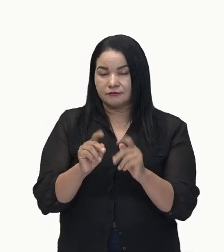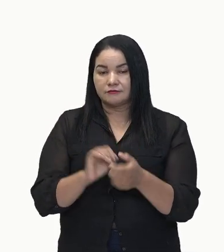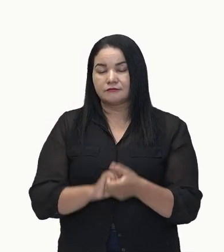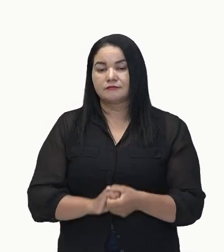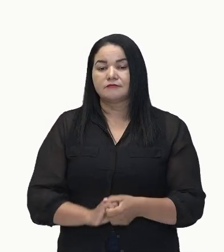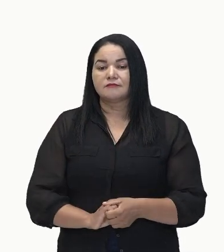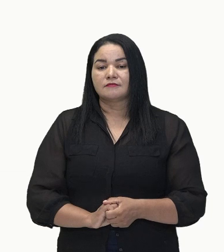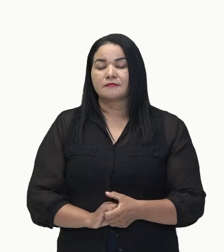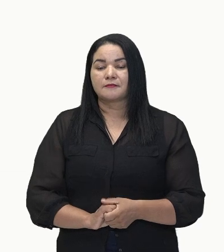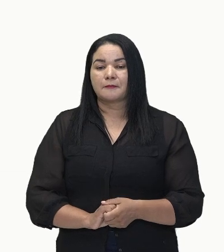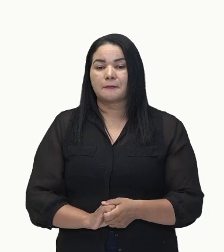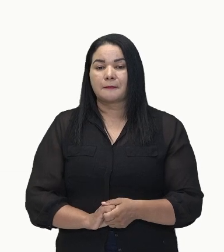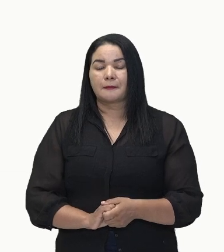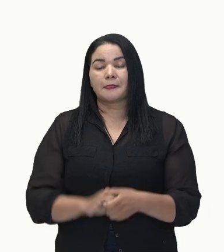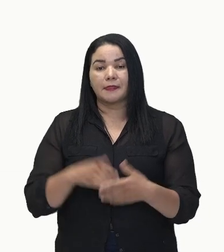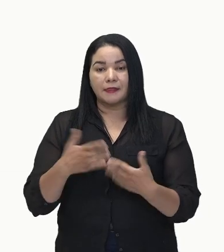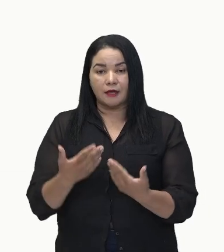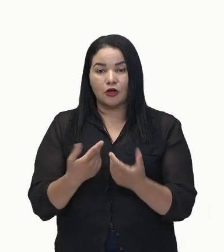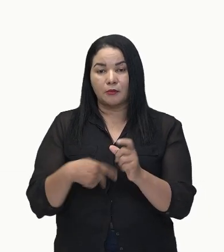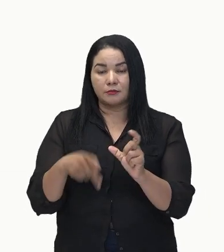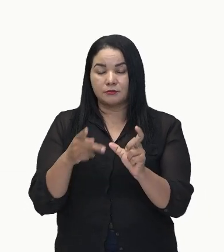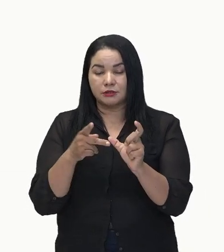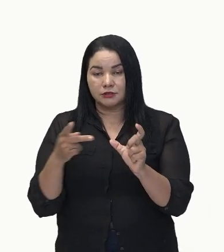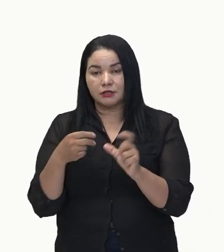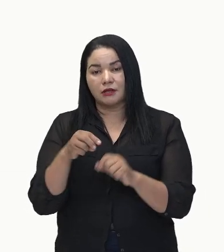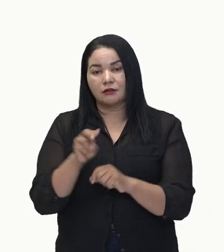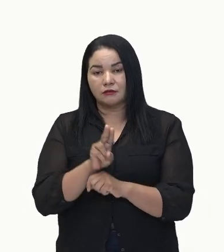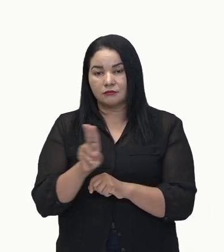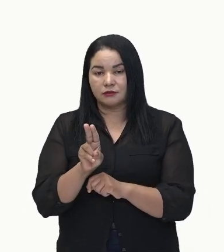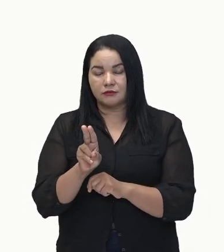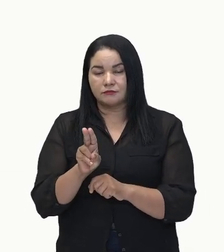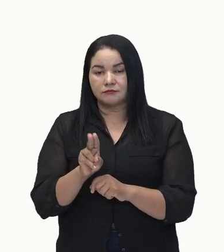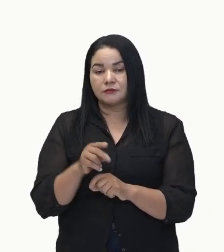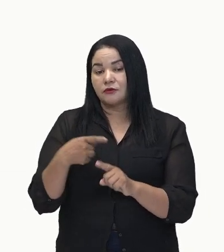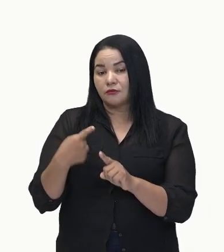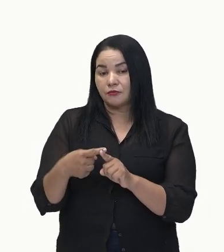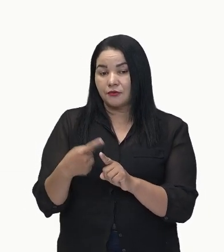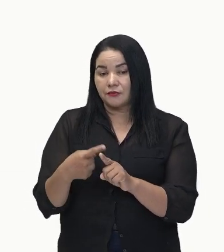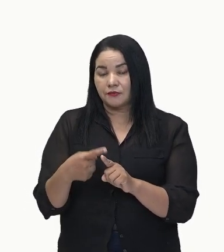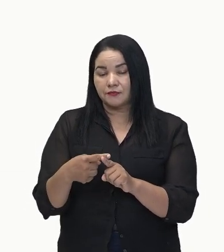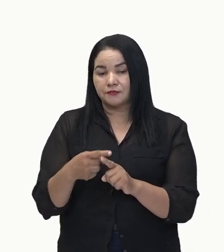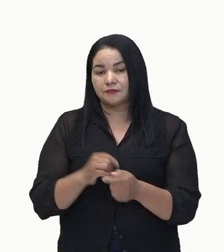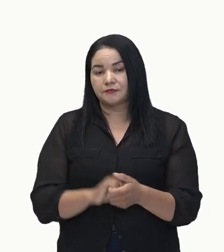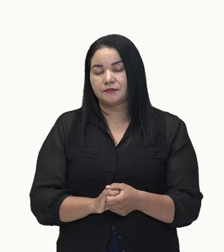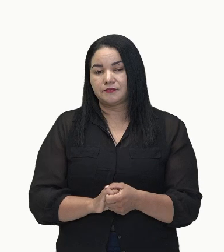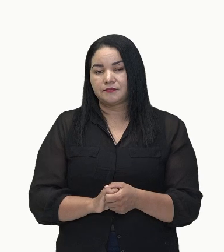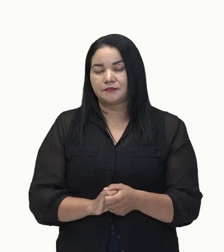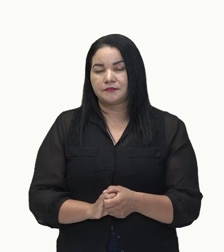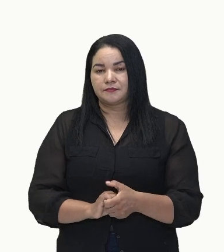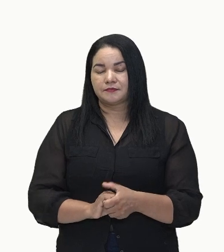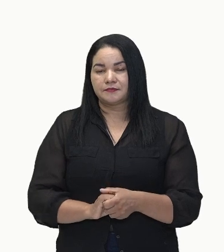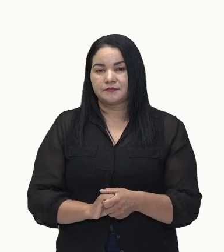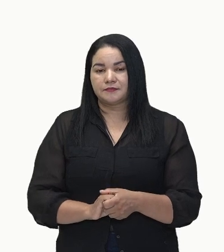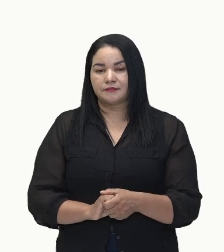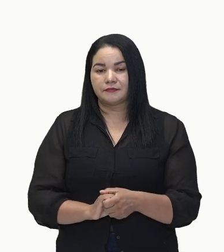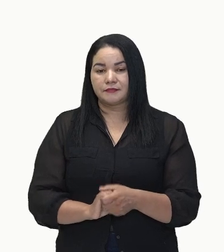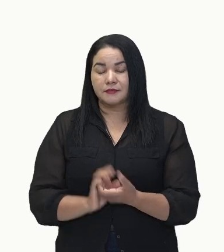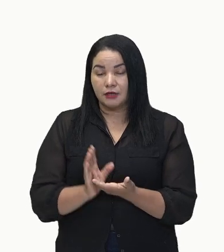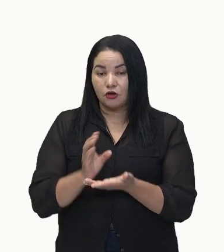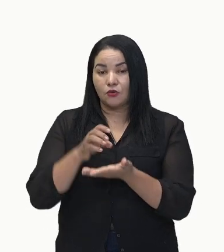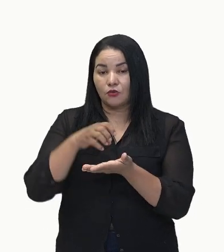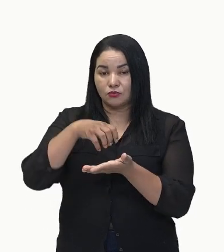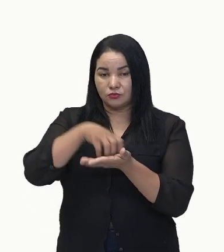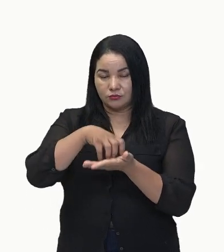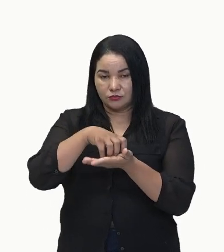predicado nominal. Por quê? Porque, olha só. Porque o núcleo dele,